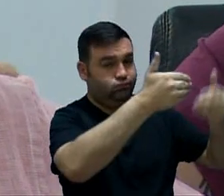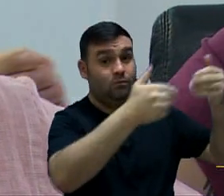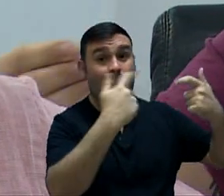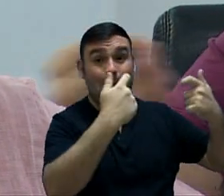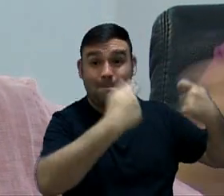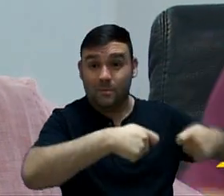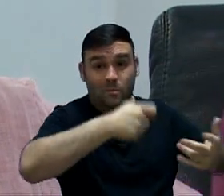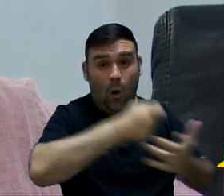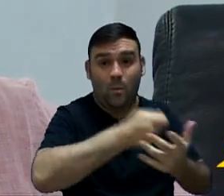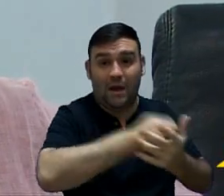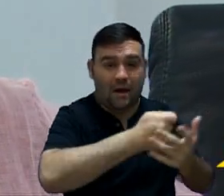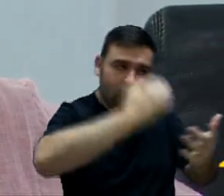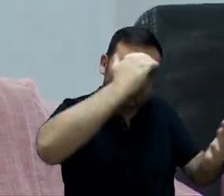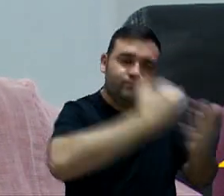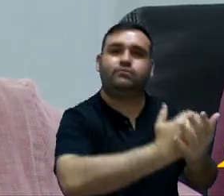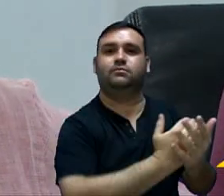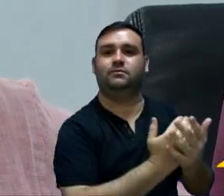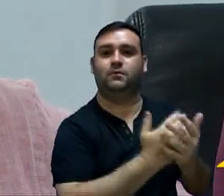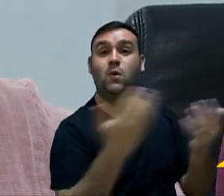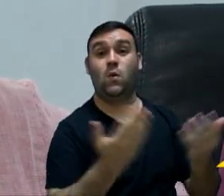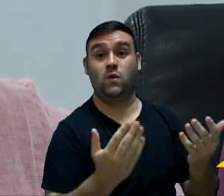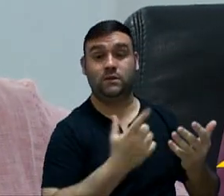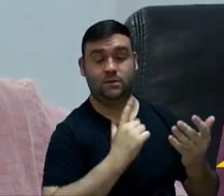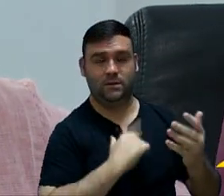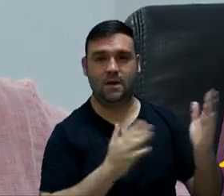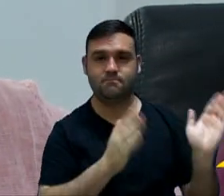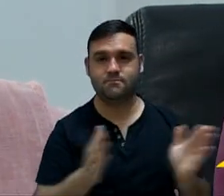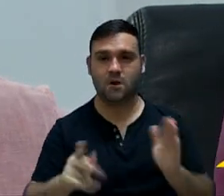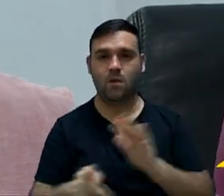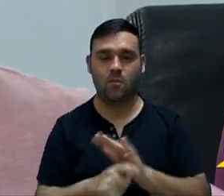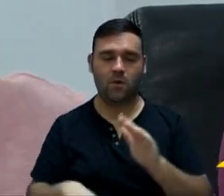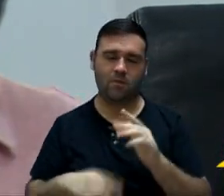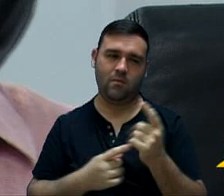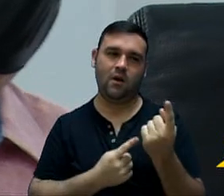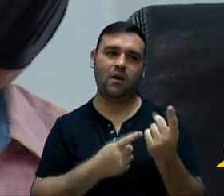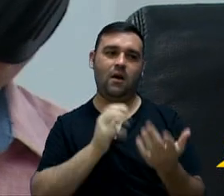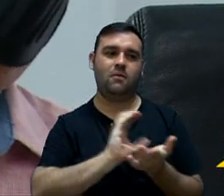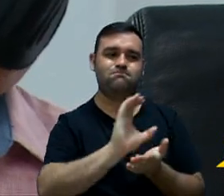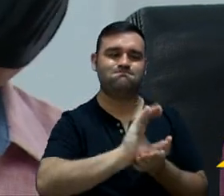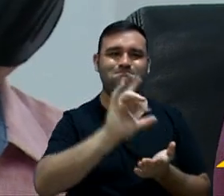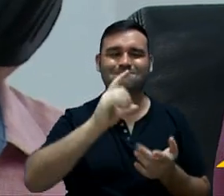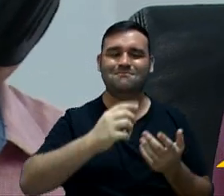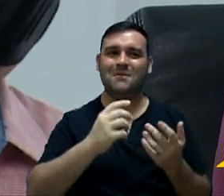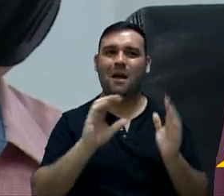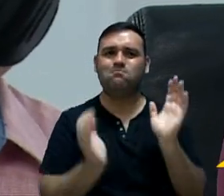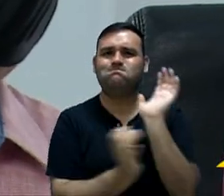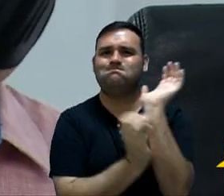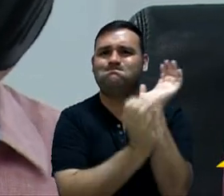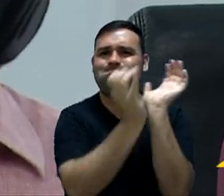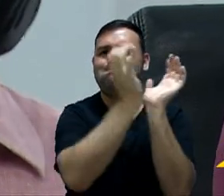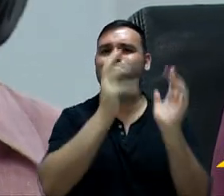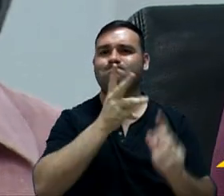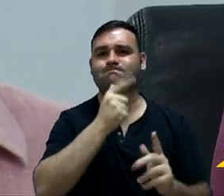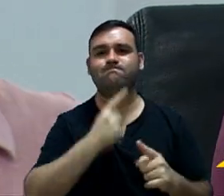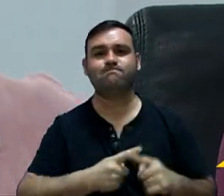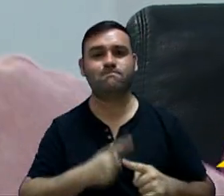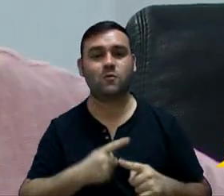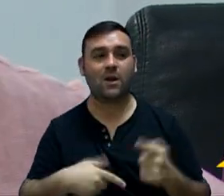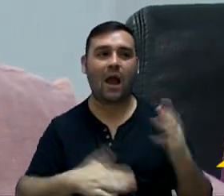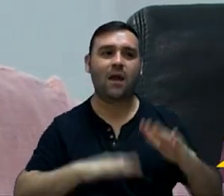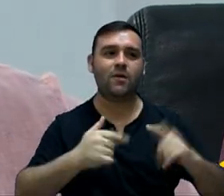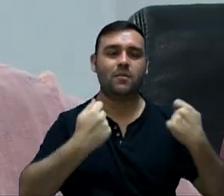executado. Esse trâmite das emendas impositivas é muito burocrático, ele demora, porque muitas vezes precisa fazer uma